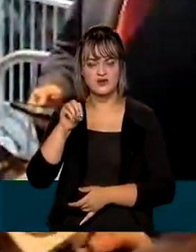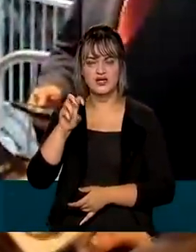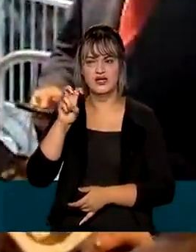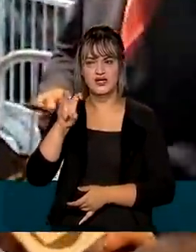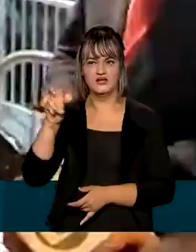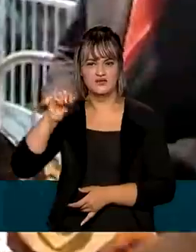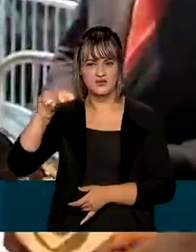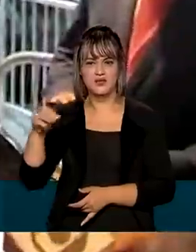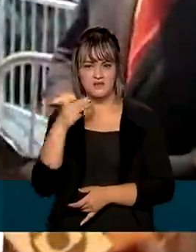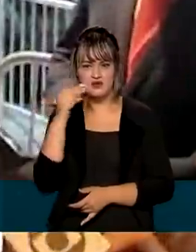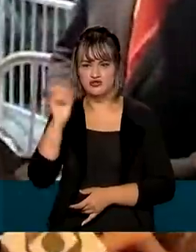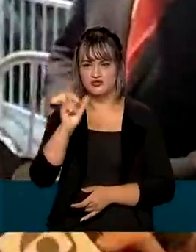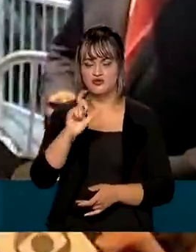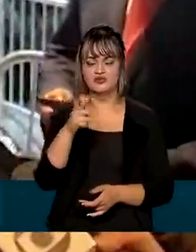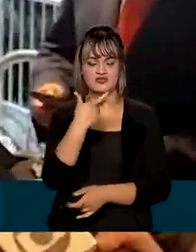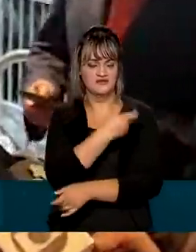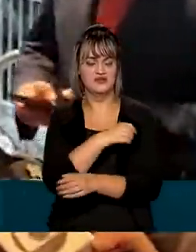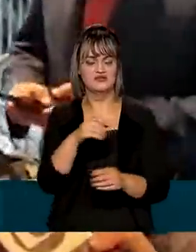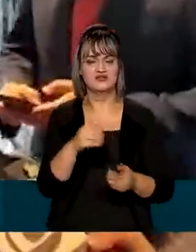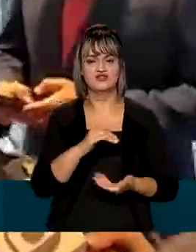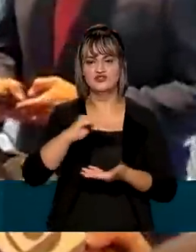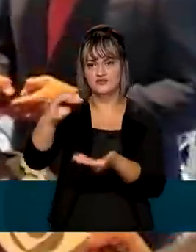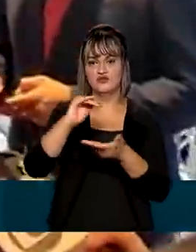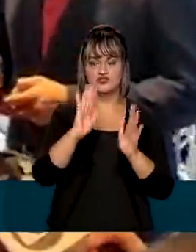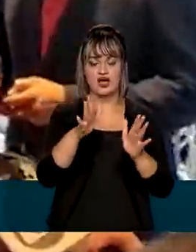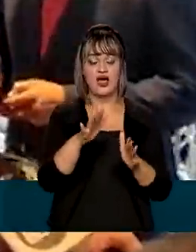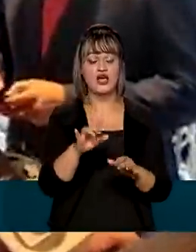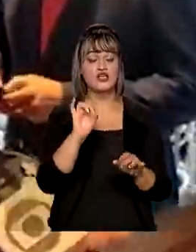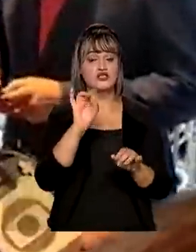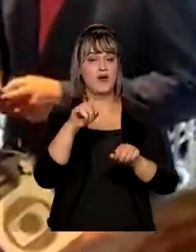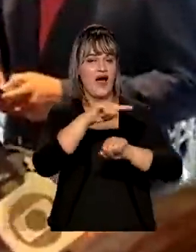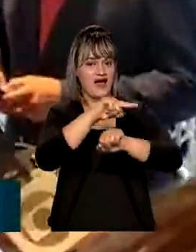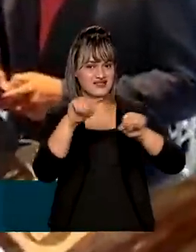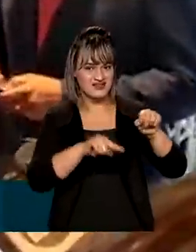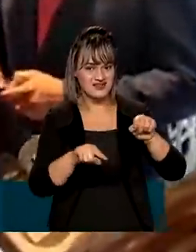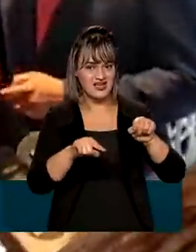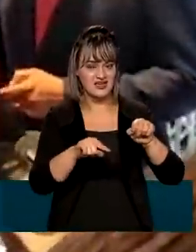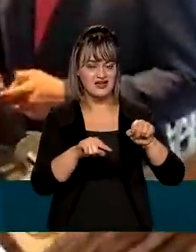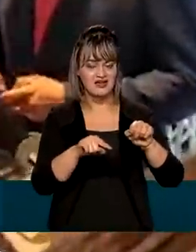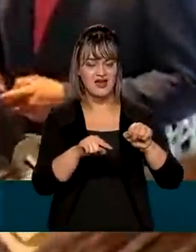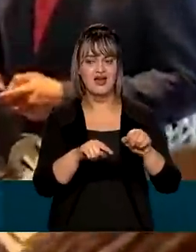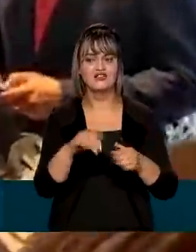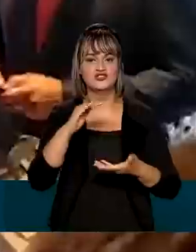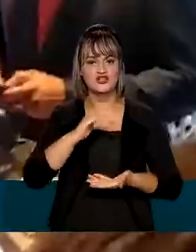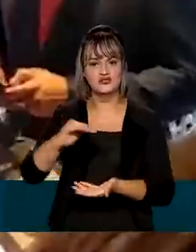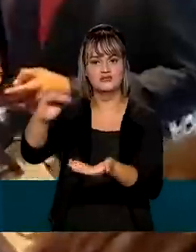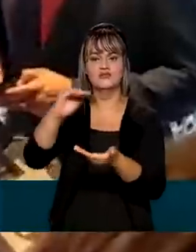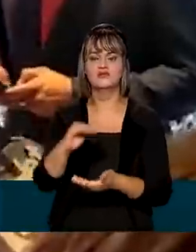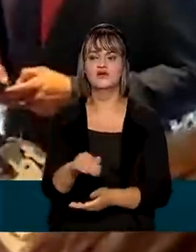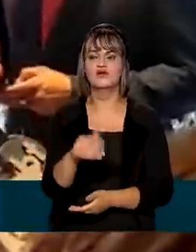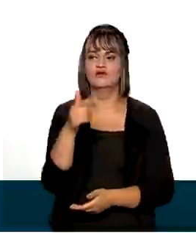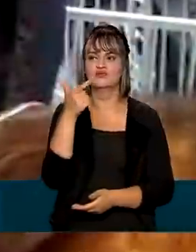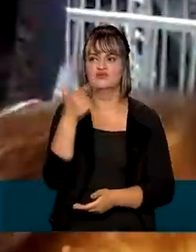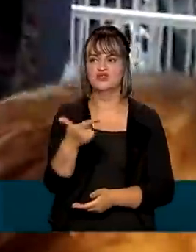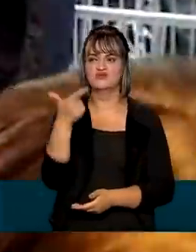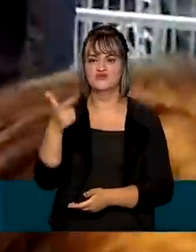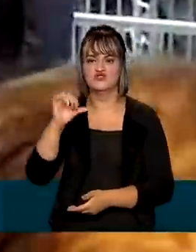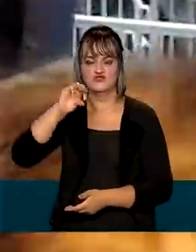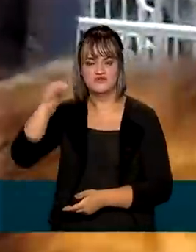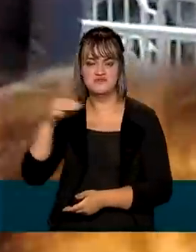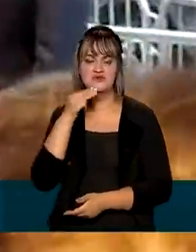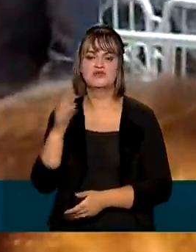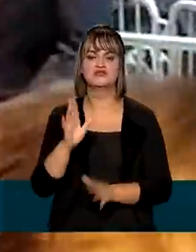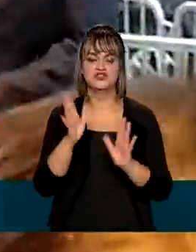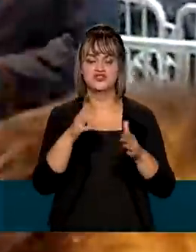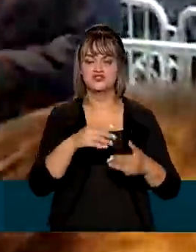vacina contratada. Só a AstraZeneca, nós já distribuímos, através da Fiocruz, mais de 90 milhões de doses. Enfim,